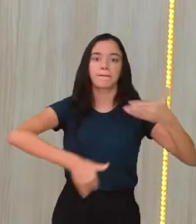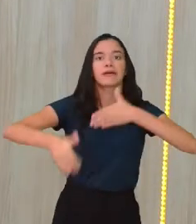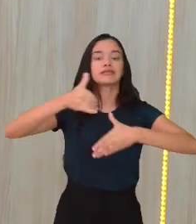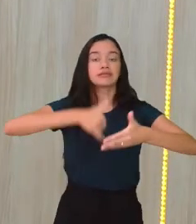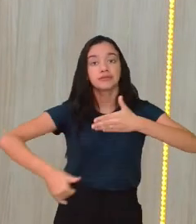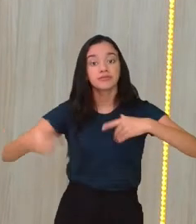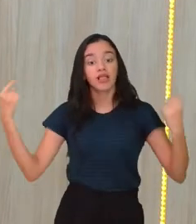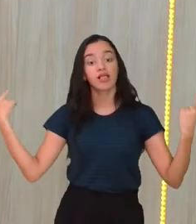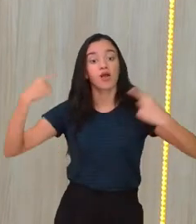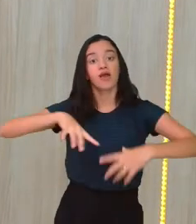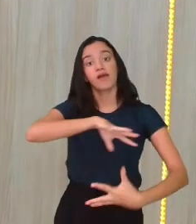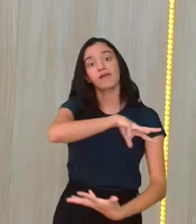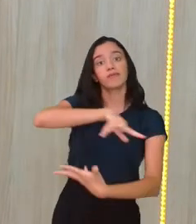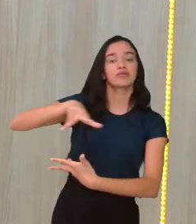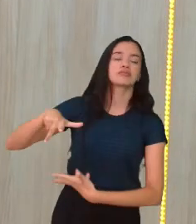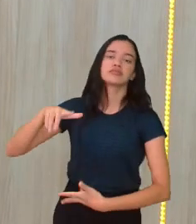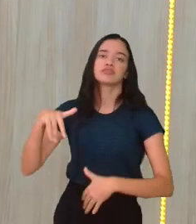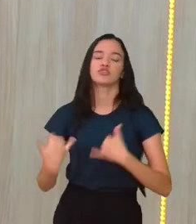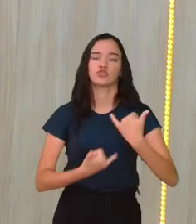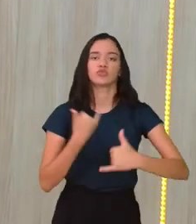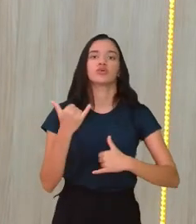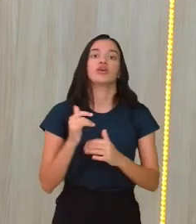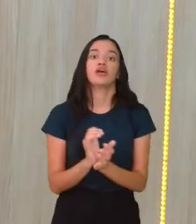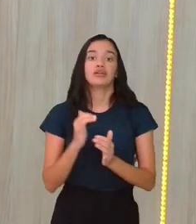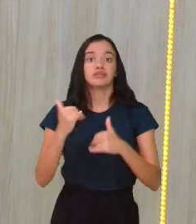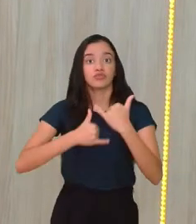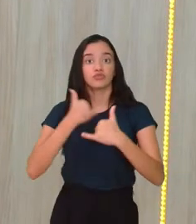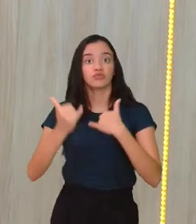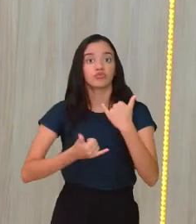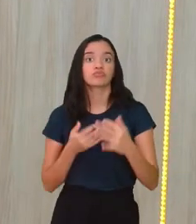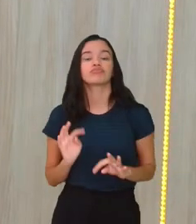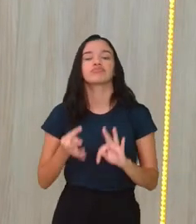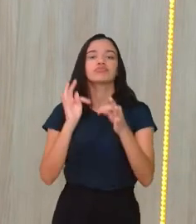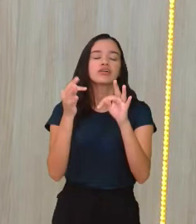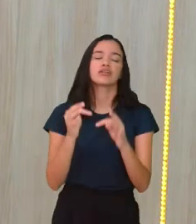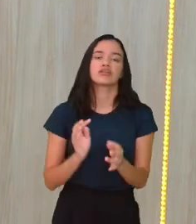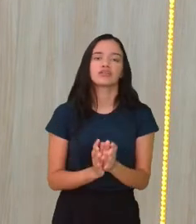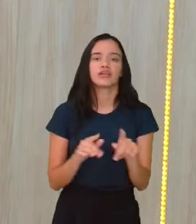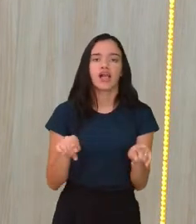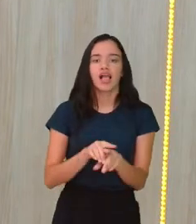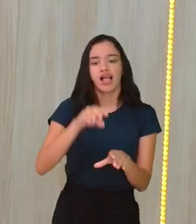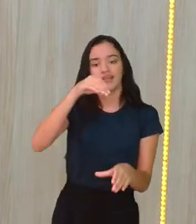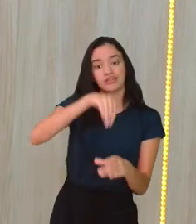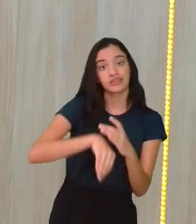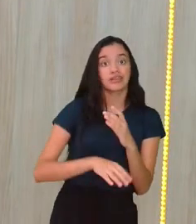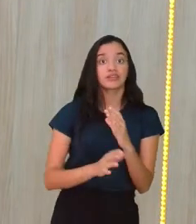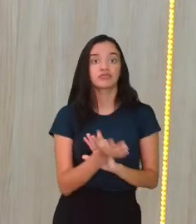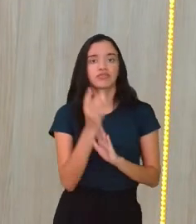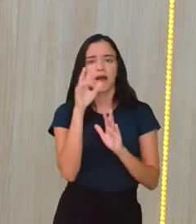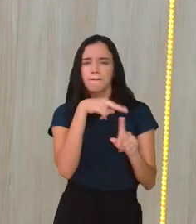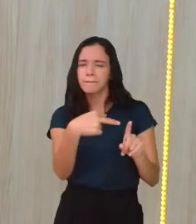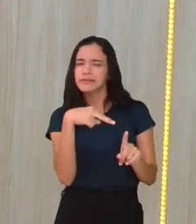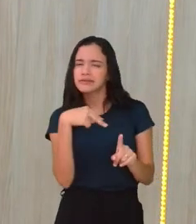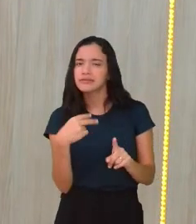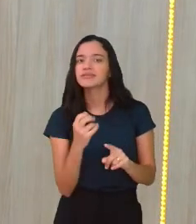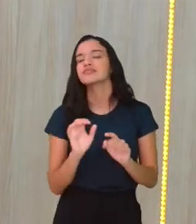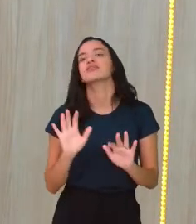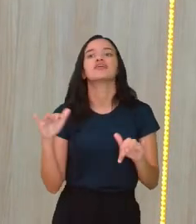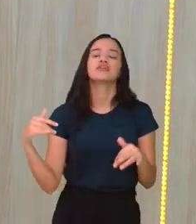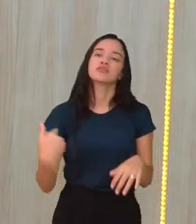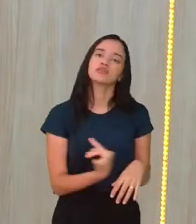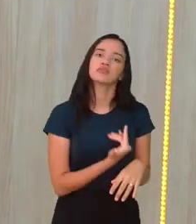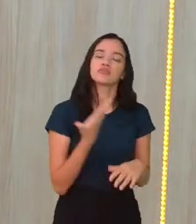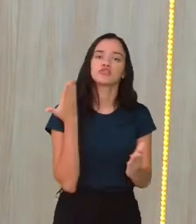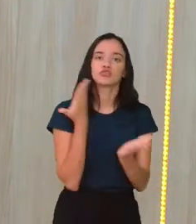campeonatos mundiais de jogos eletrônicos, né? Cada jogo aí dentro da sua perspectiva. Então, a gente